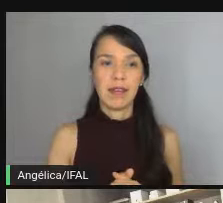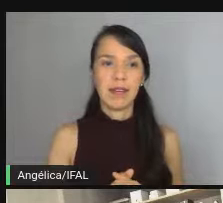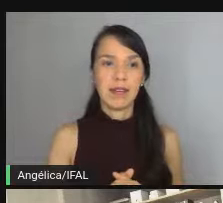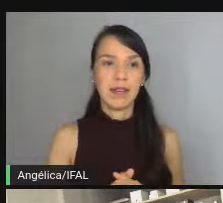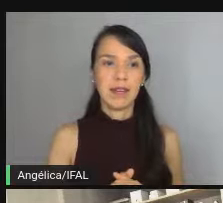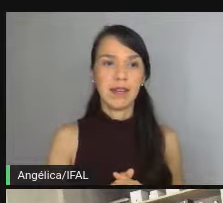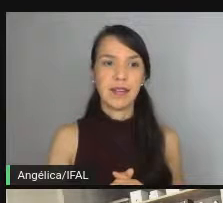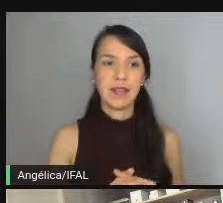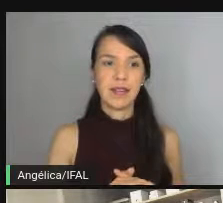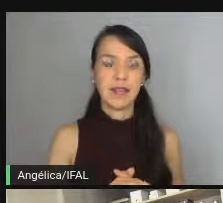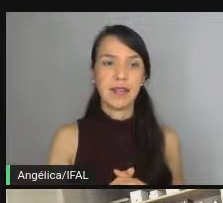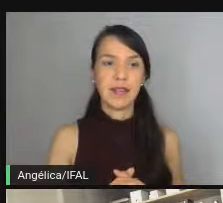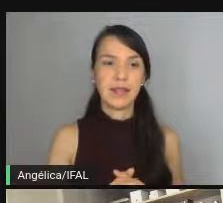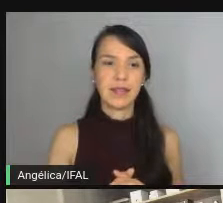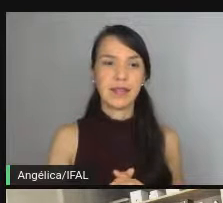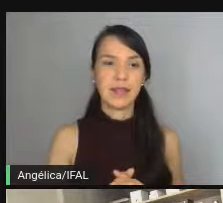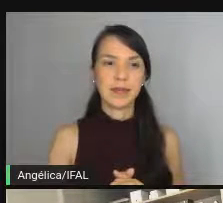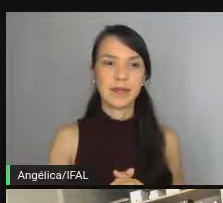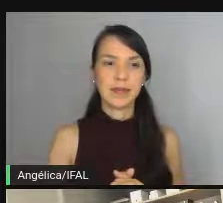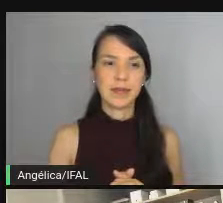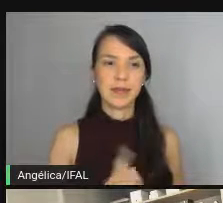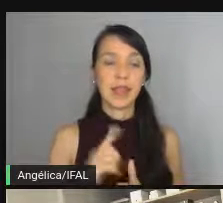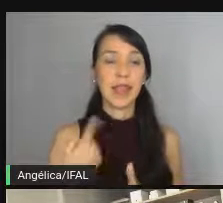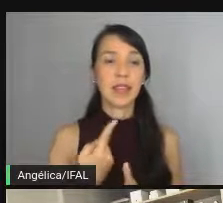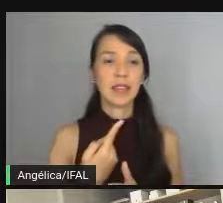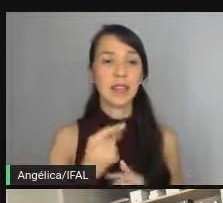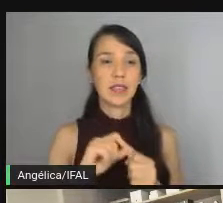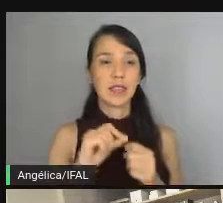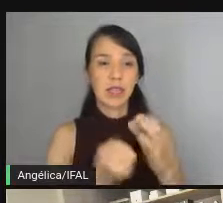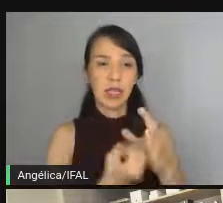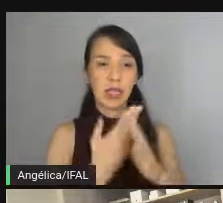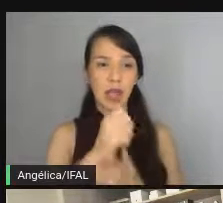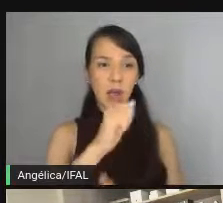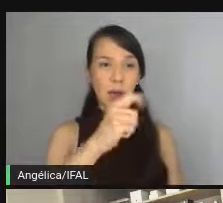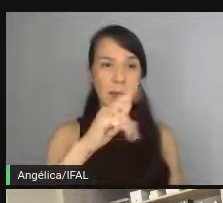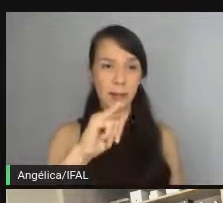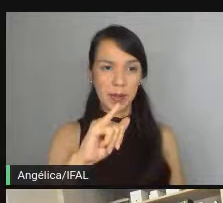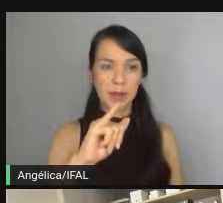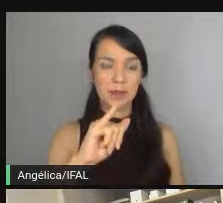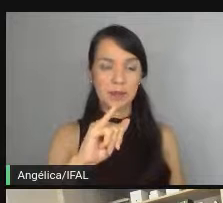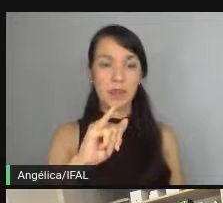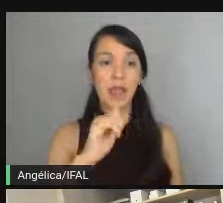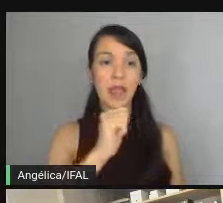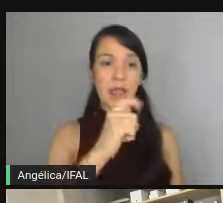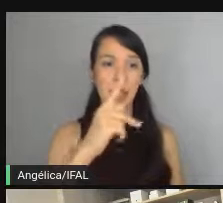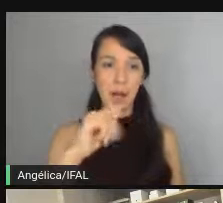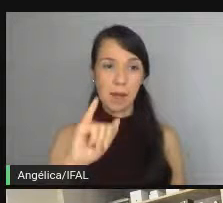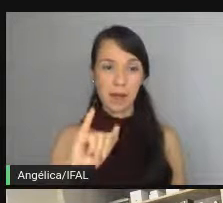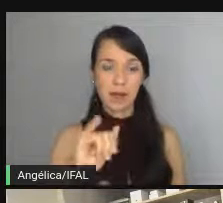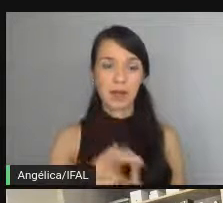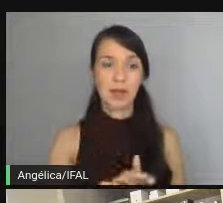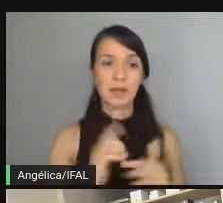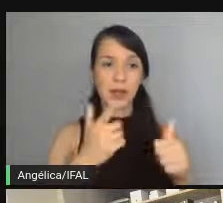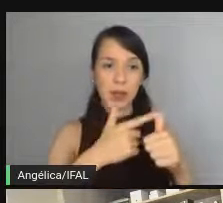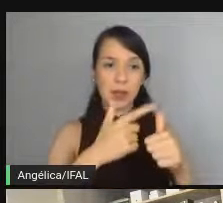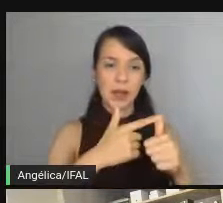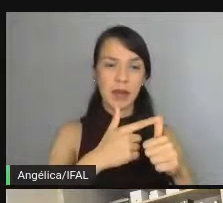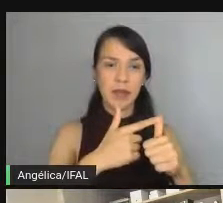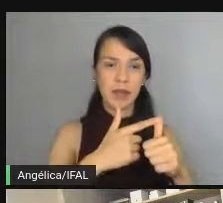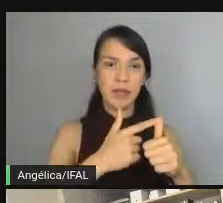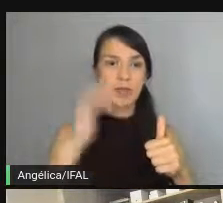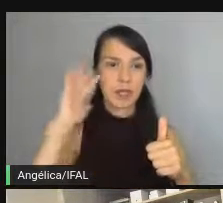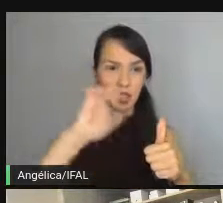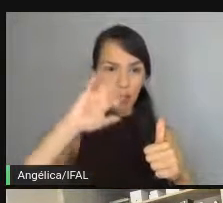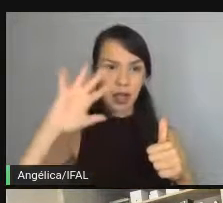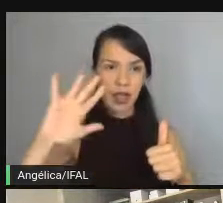a gente fazer uma API, tá? E essa API, então, primeira coisa, deixando bem